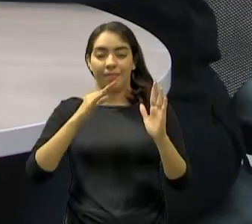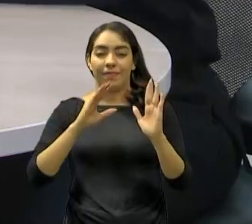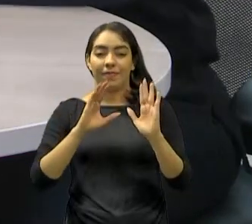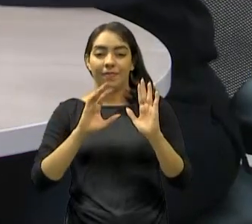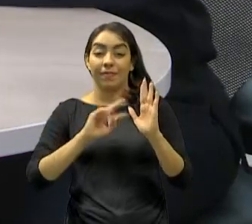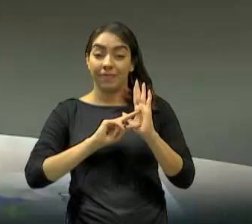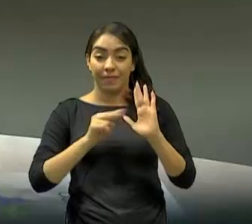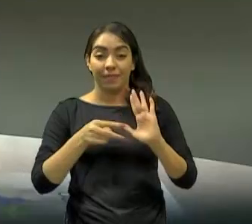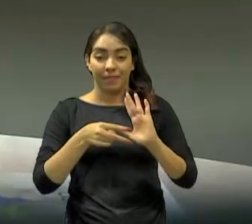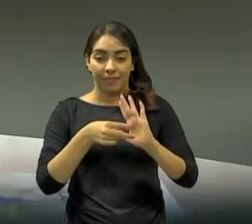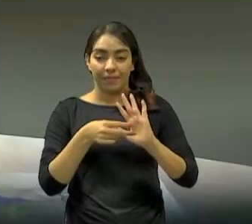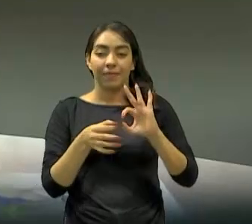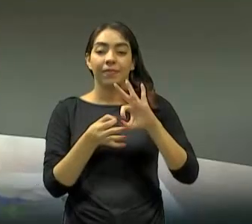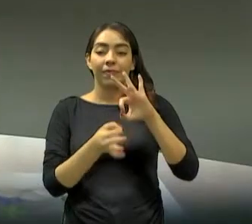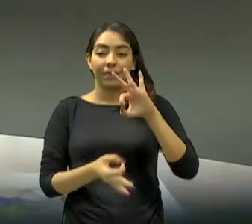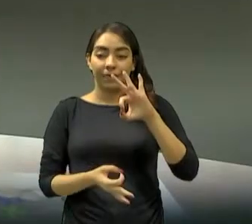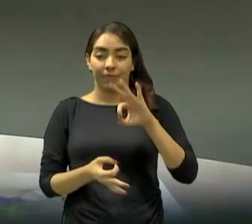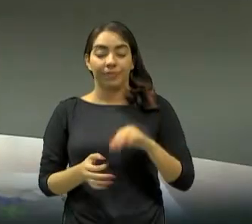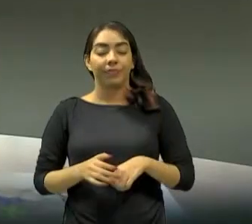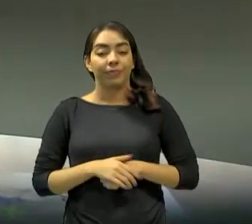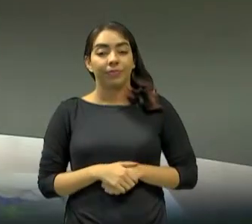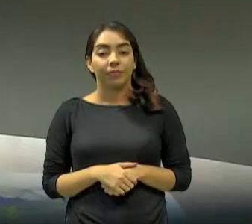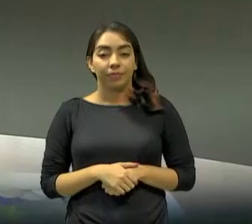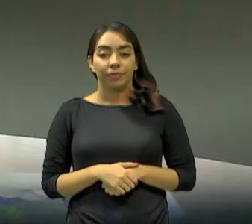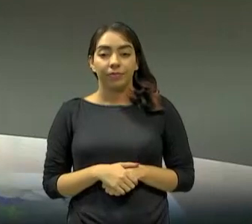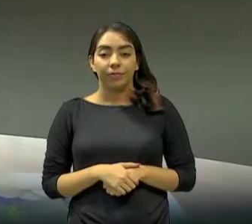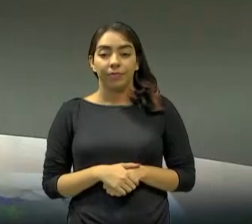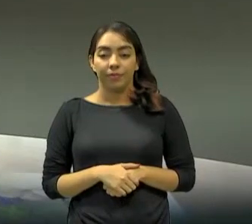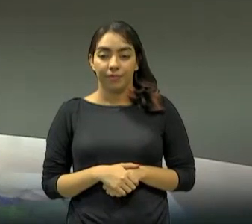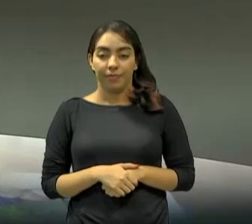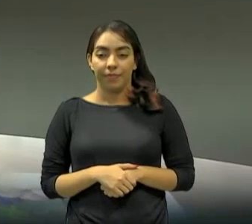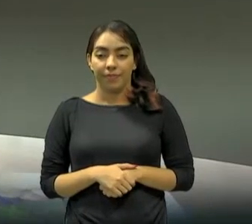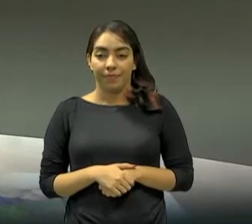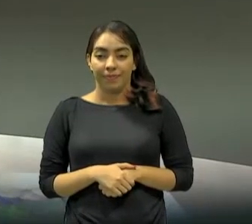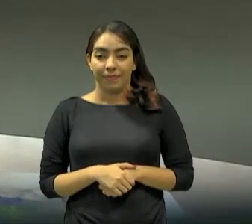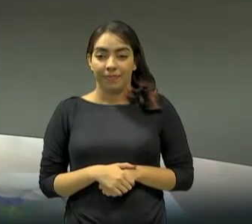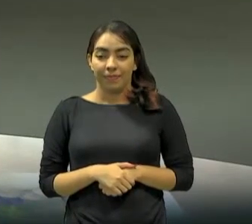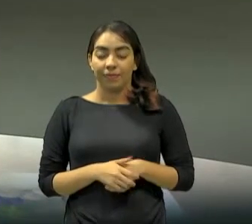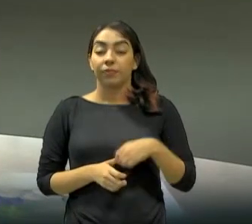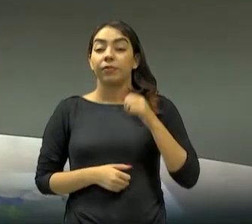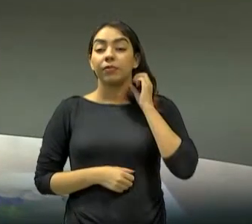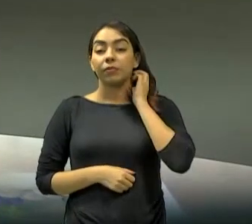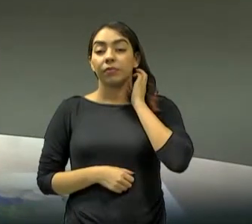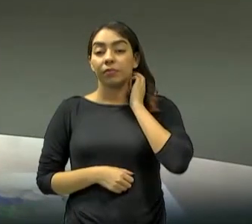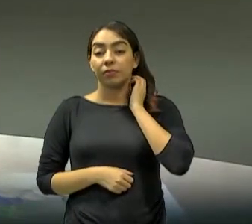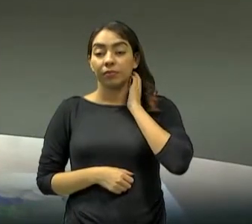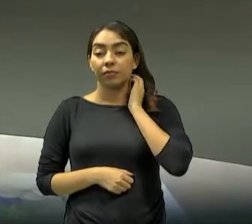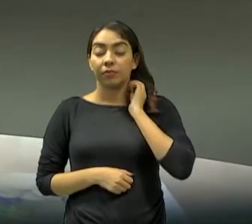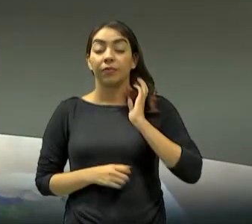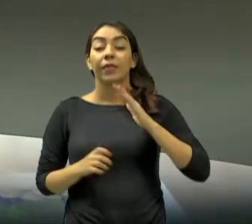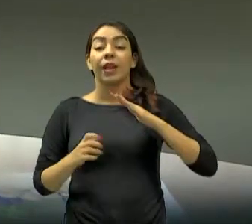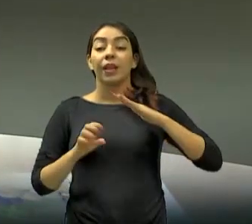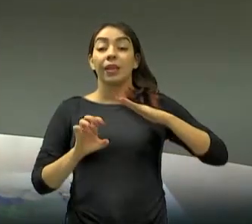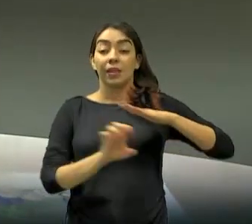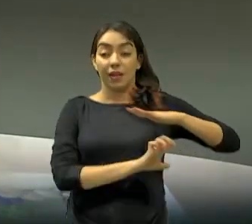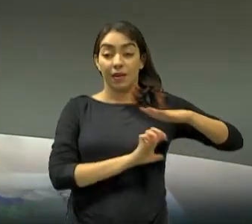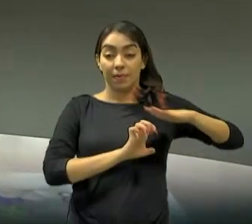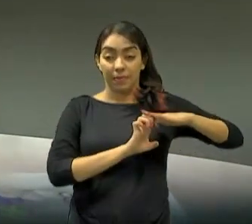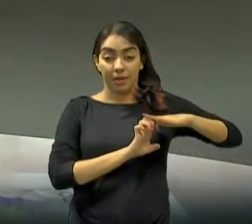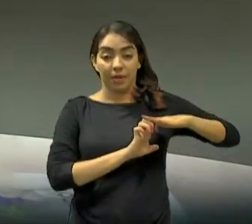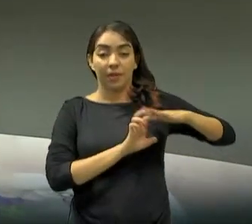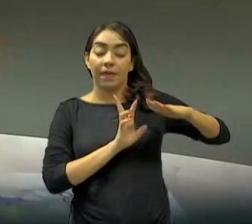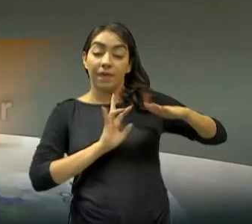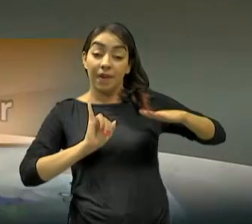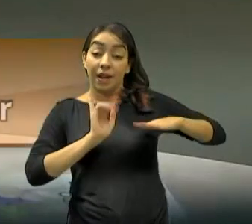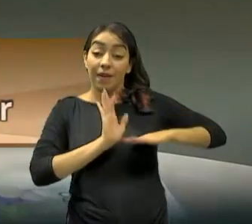nesse livro. Isso, para fortalecer, ou seja, que, Rosane, dentro das organizações a gente coopera com o intuito maior de nós